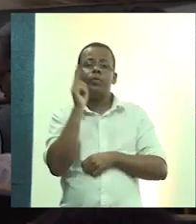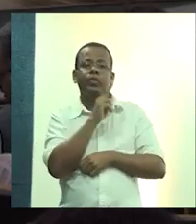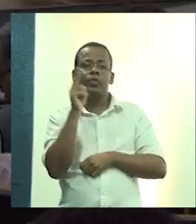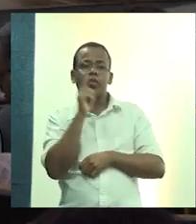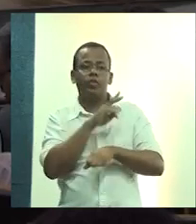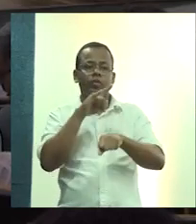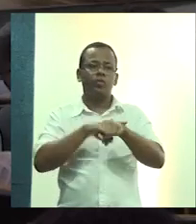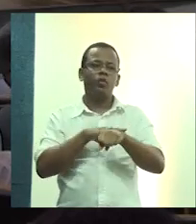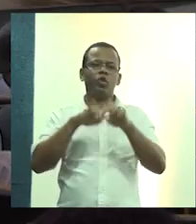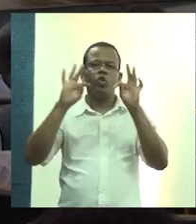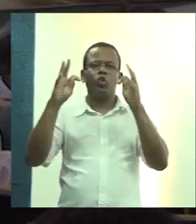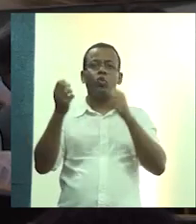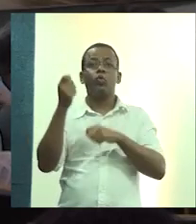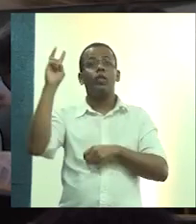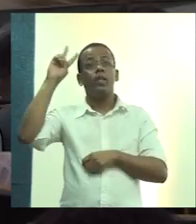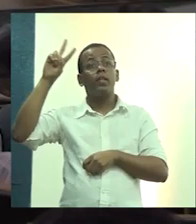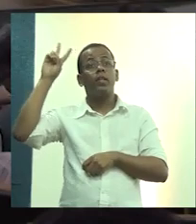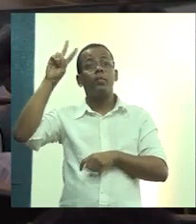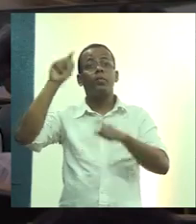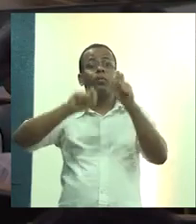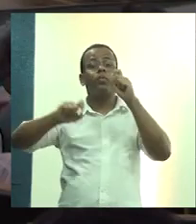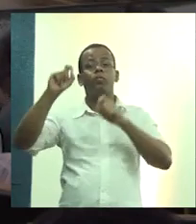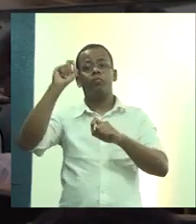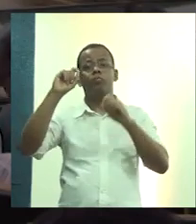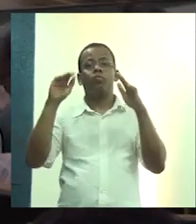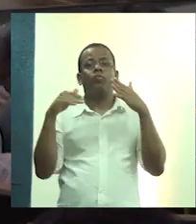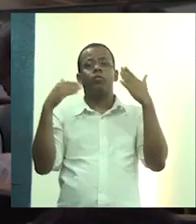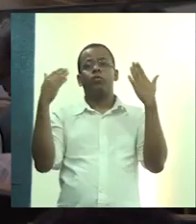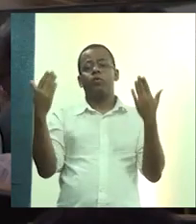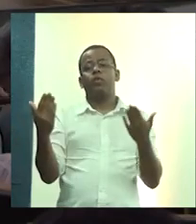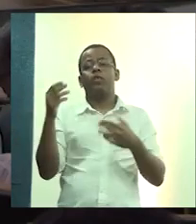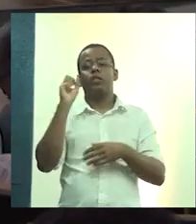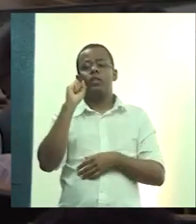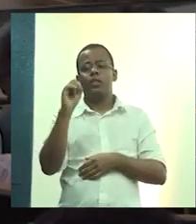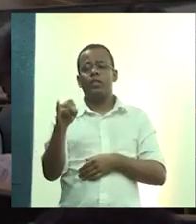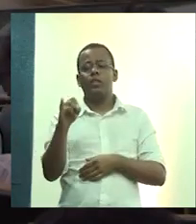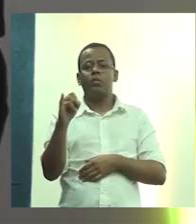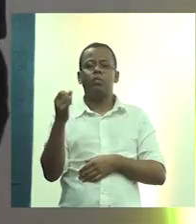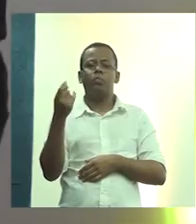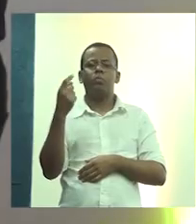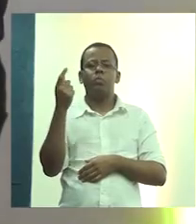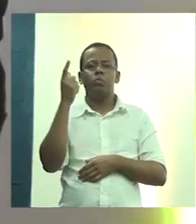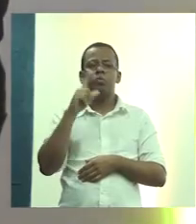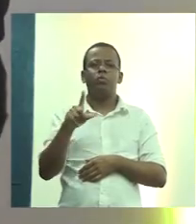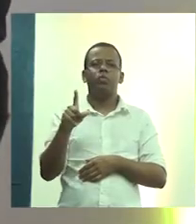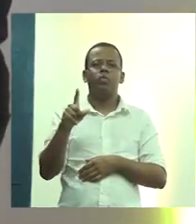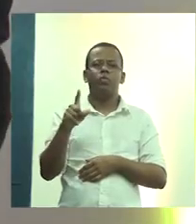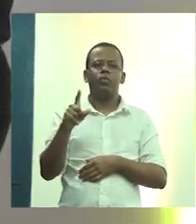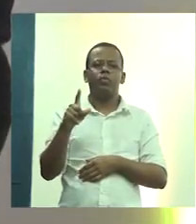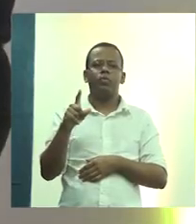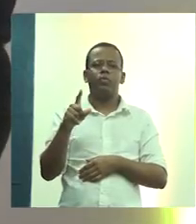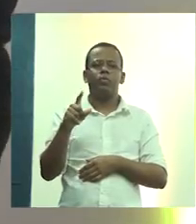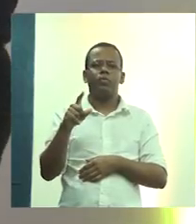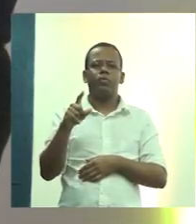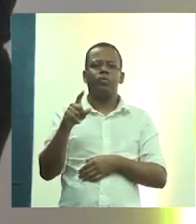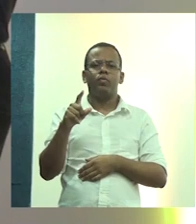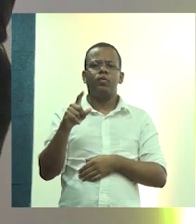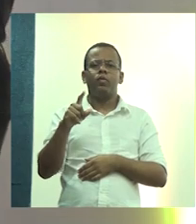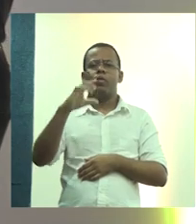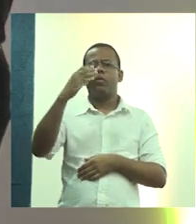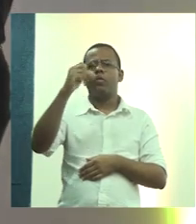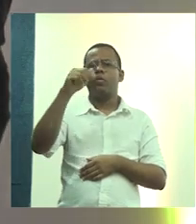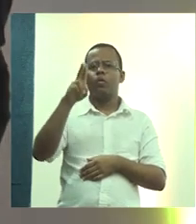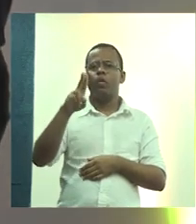Todos lembram bem. Então, se cunhou no CAU-RS,